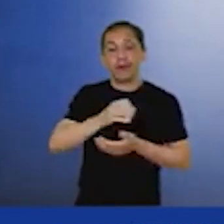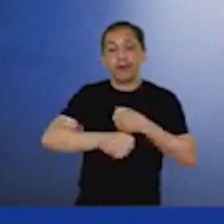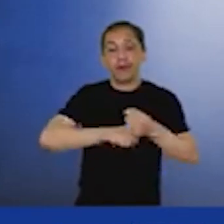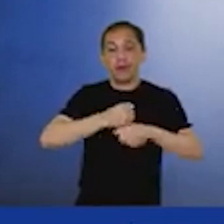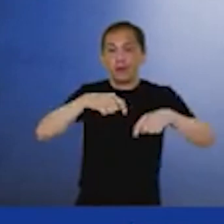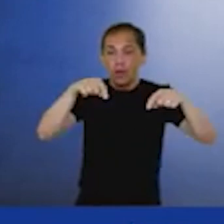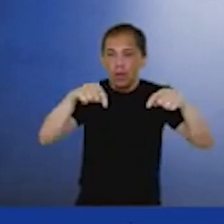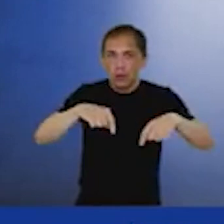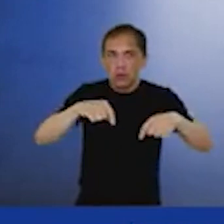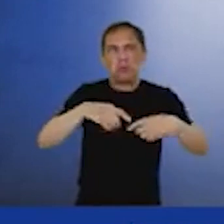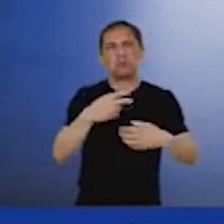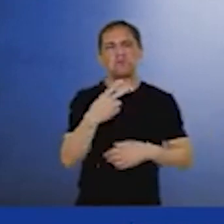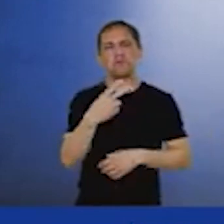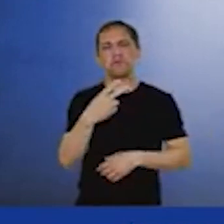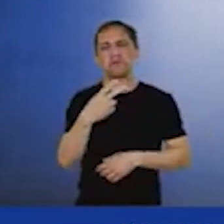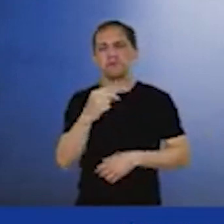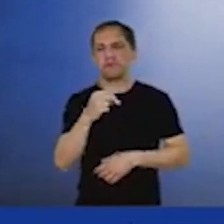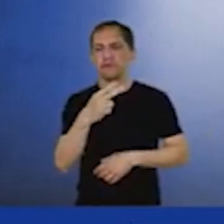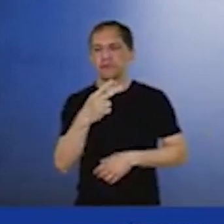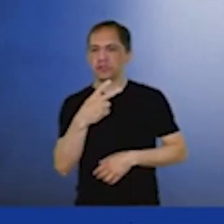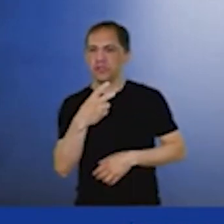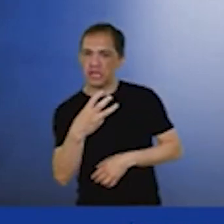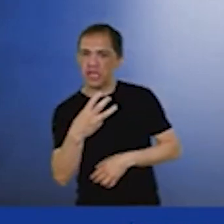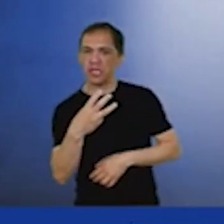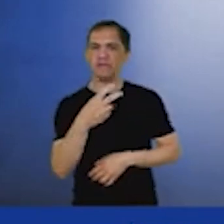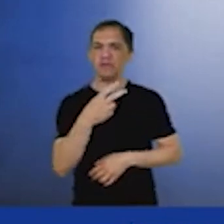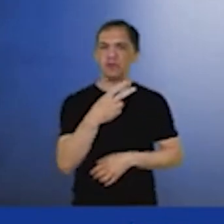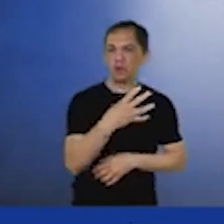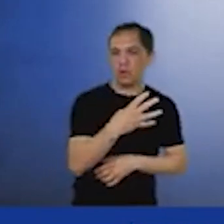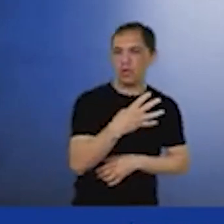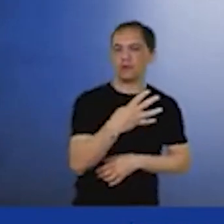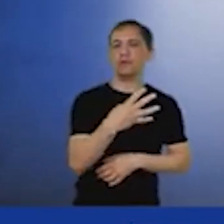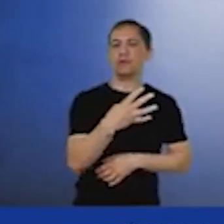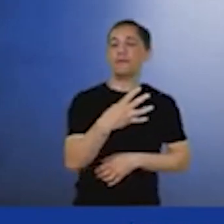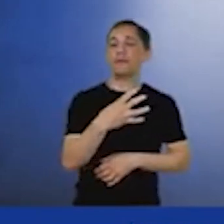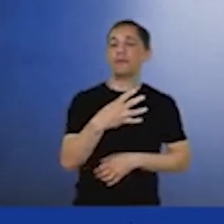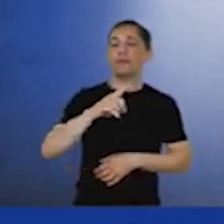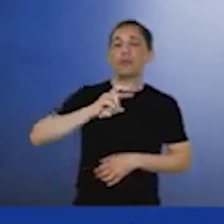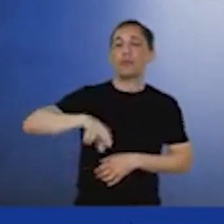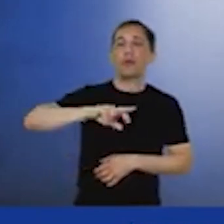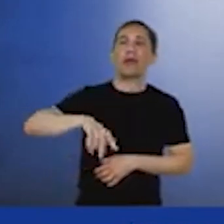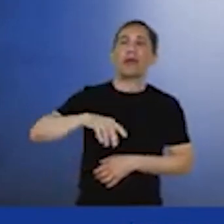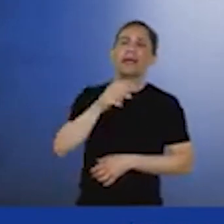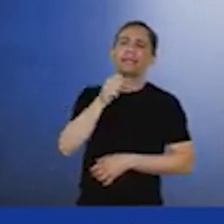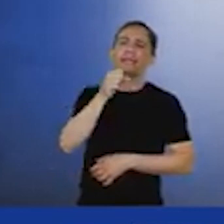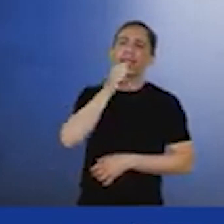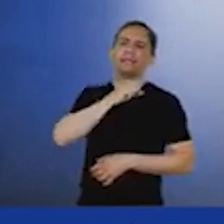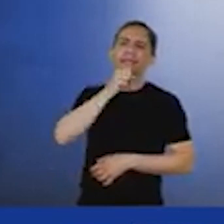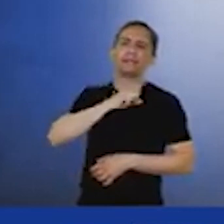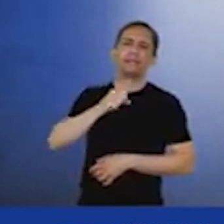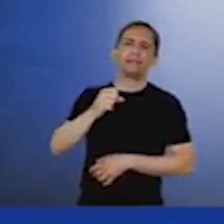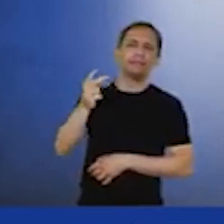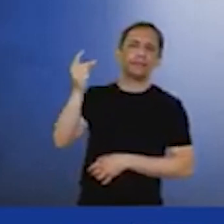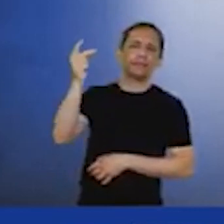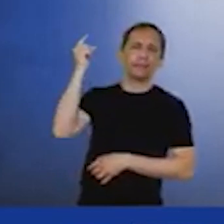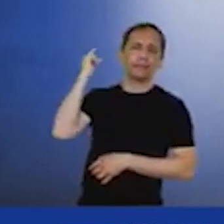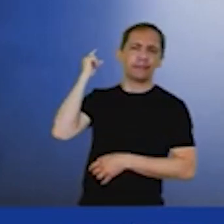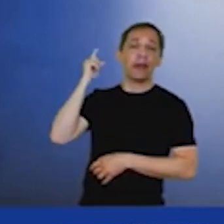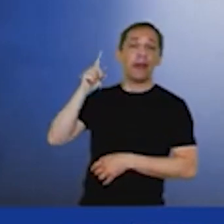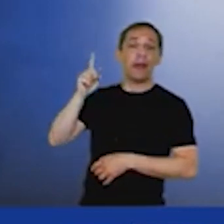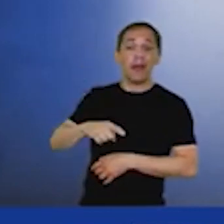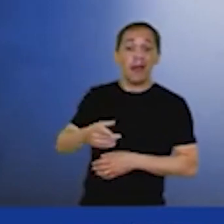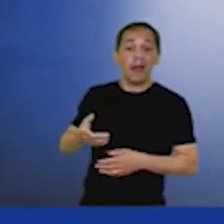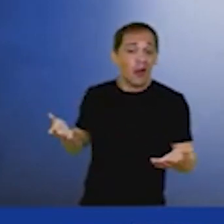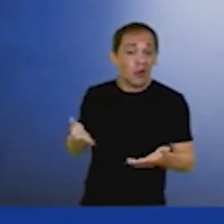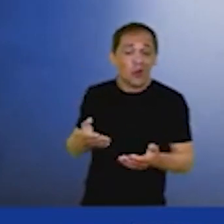2023, 2024, esse petróleo não é o petróleo dos anos 90, não é o petróleo dos anos 80. É um petróleo que